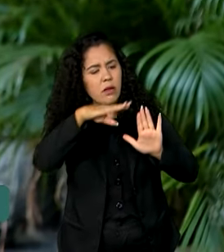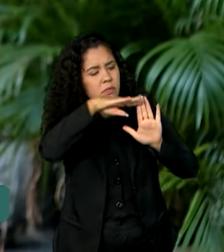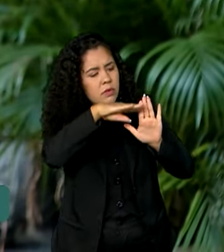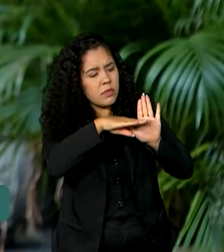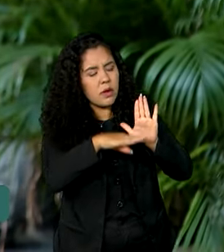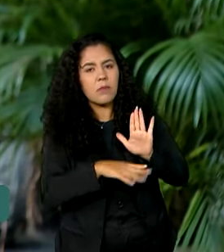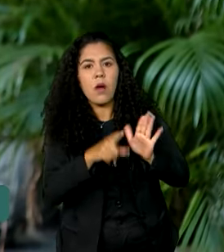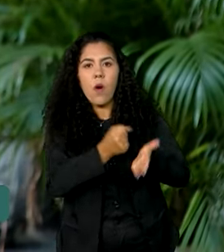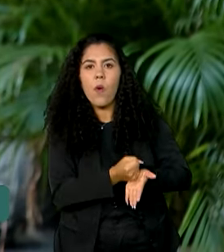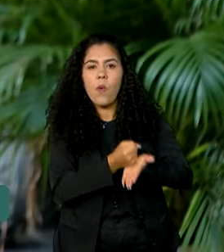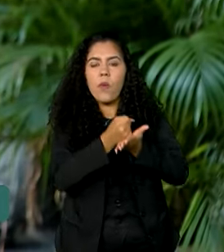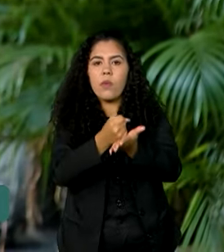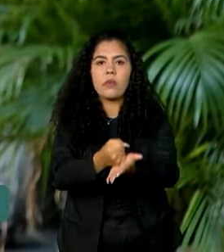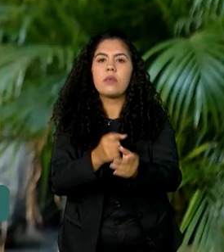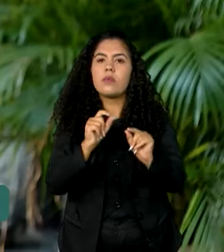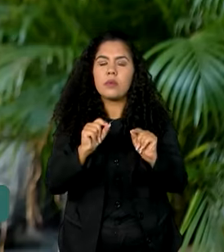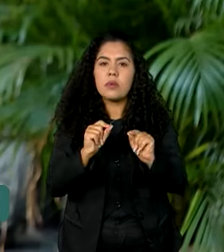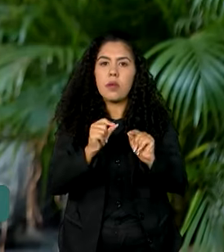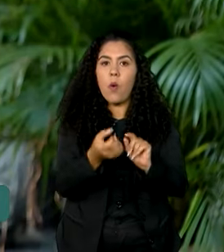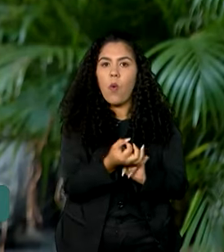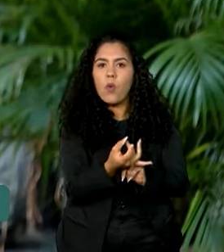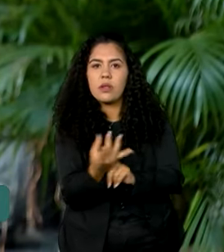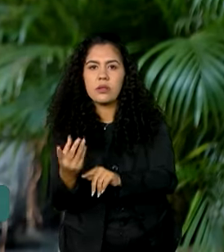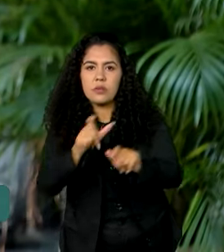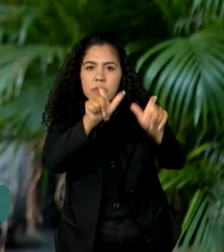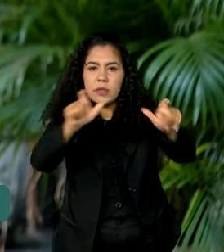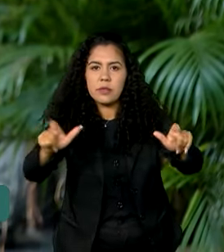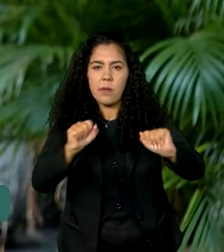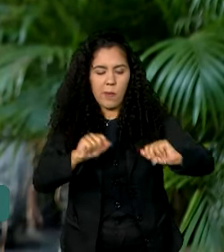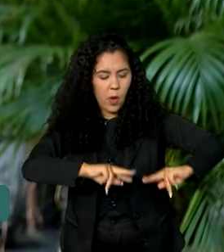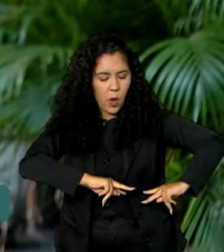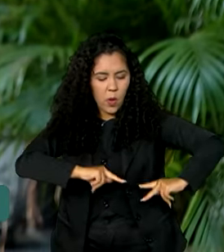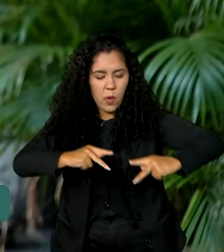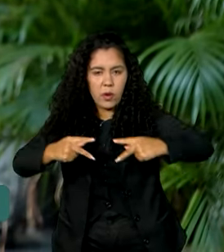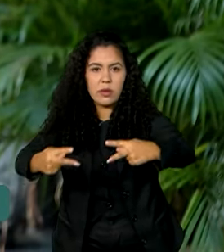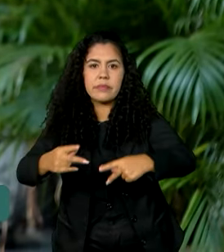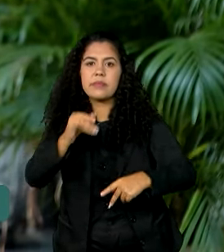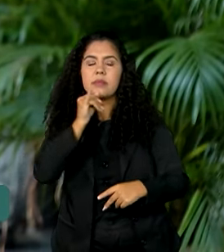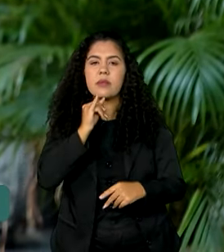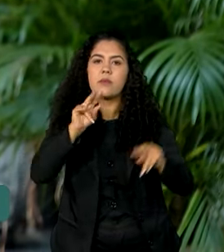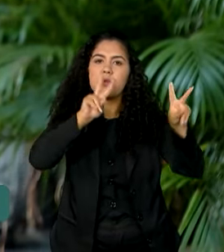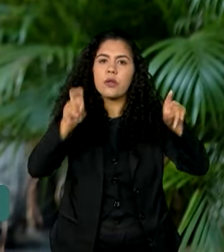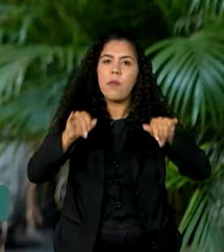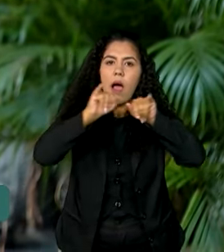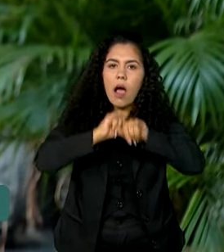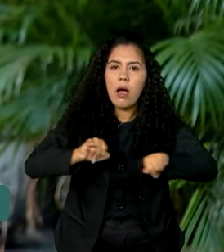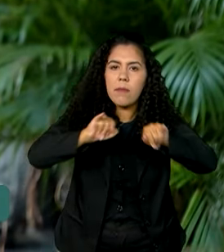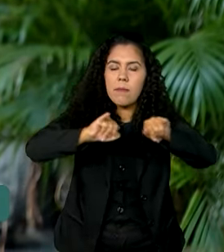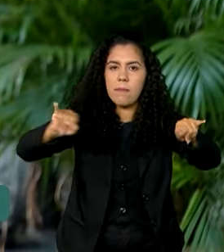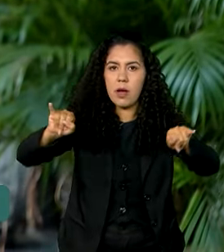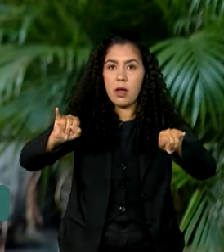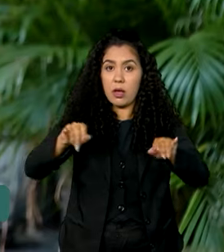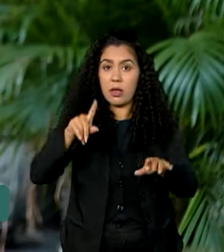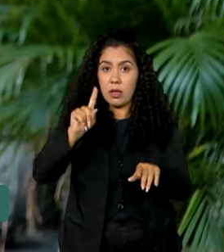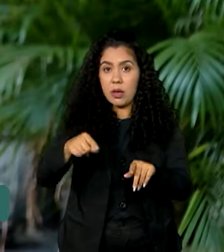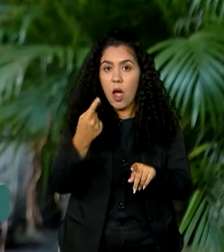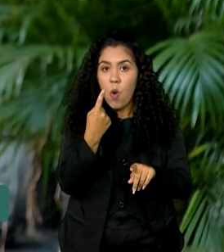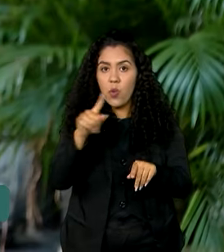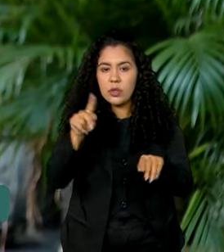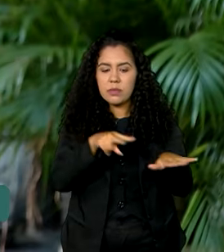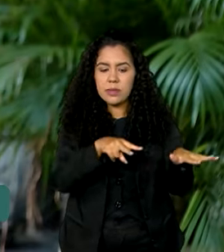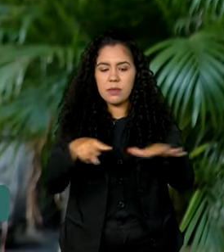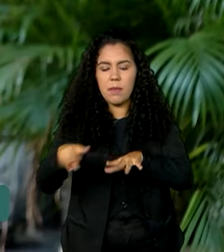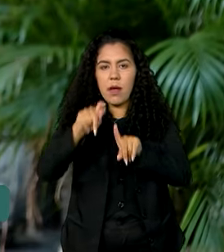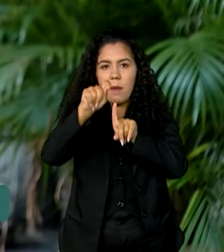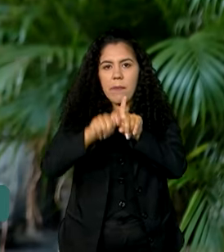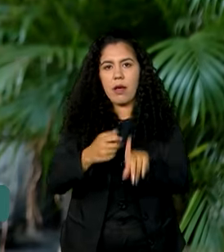aumento no número de doadores aqui no Brasil, como, por exemplo, a intensificação de campanhas na última semana de setembro, todos os